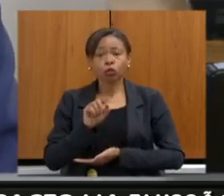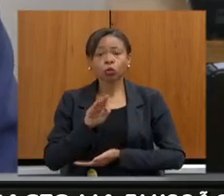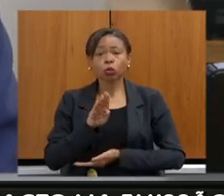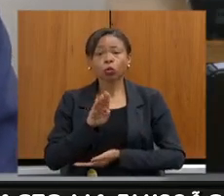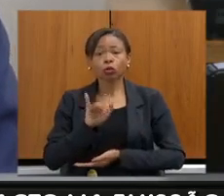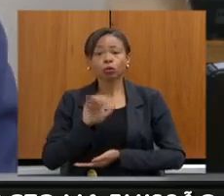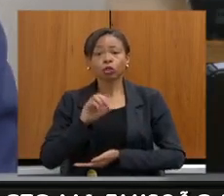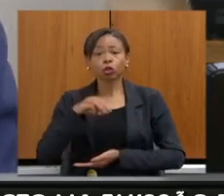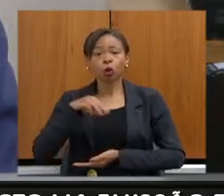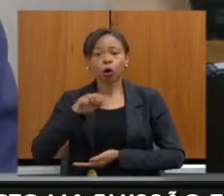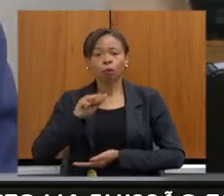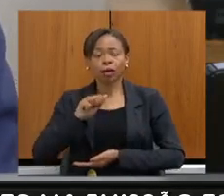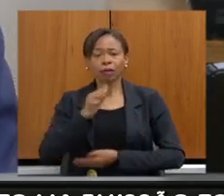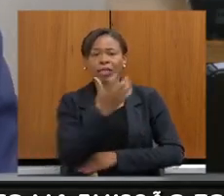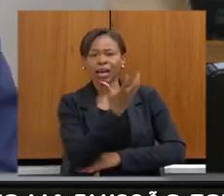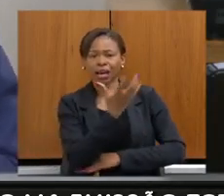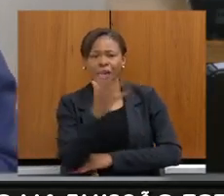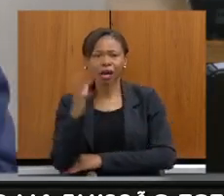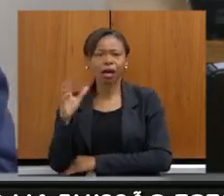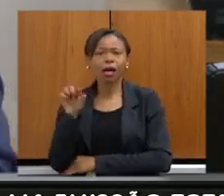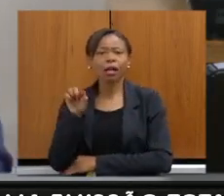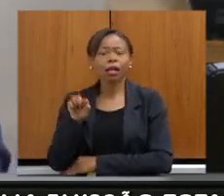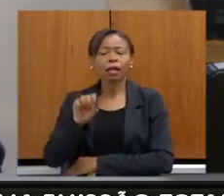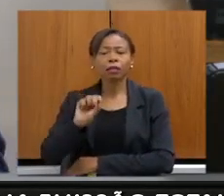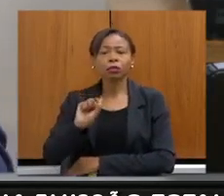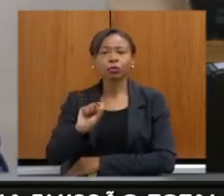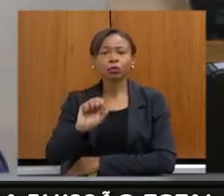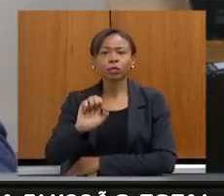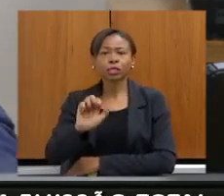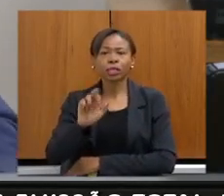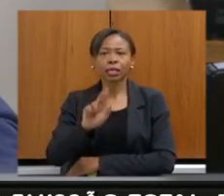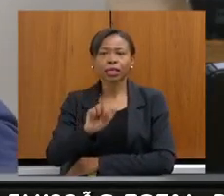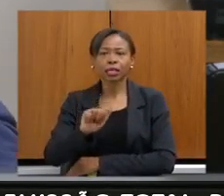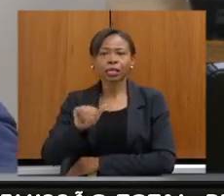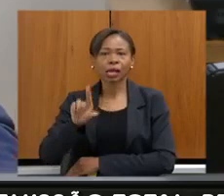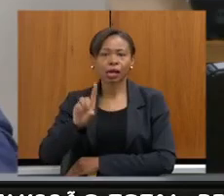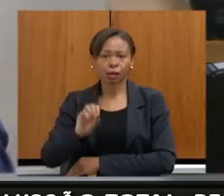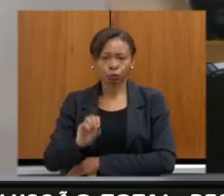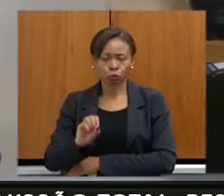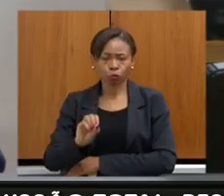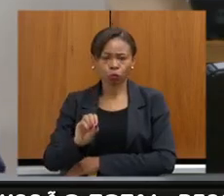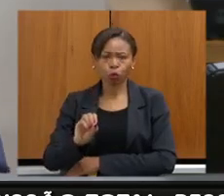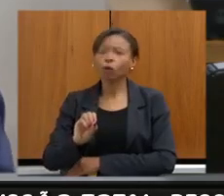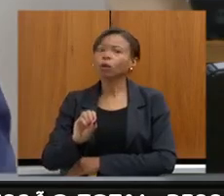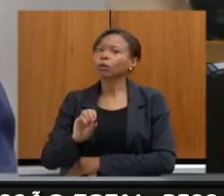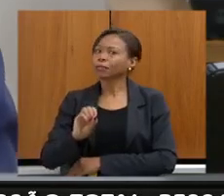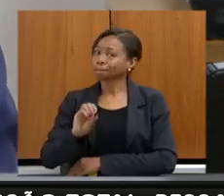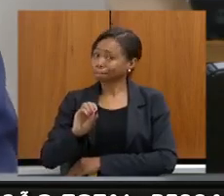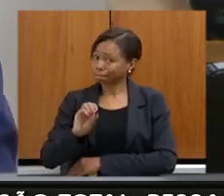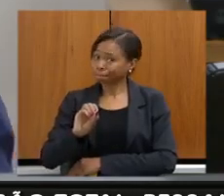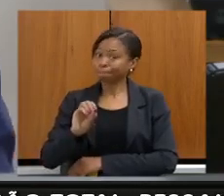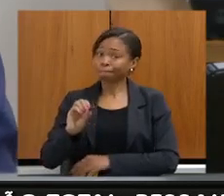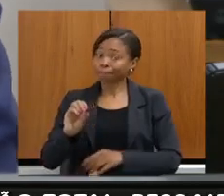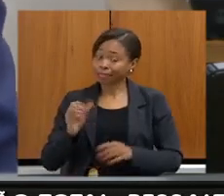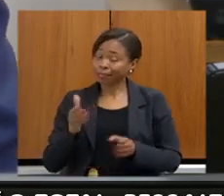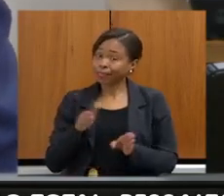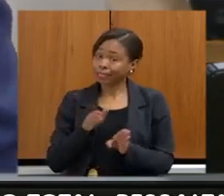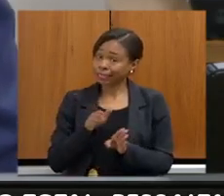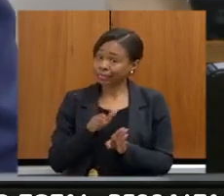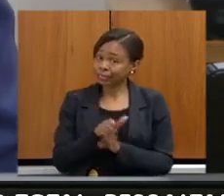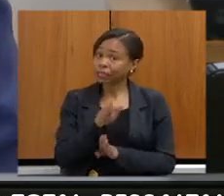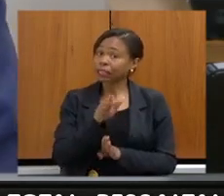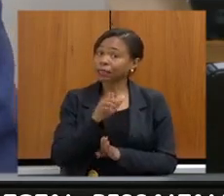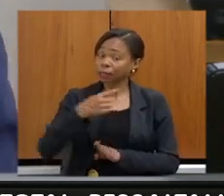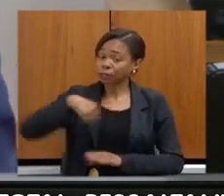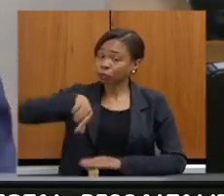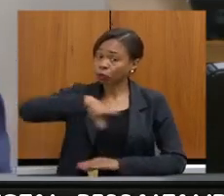de Cerrado, me corrija se eu estiver equivocado, ela traz um alerta para nós e a necessidade de envolvimento de